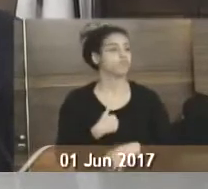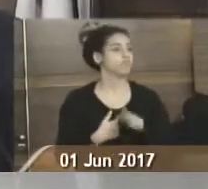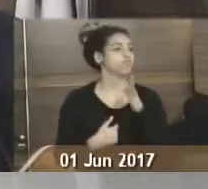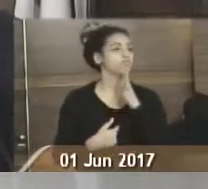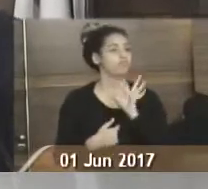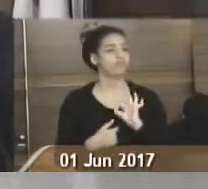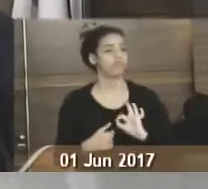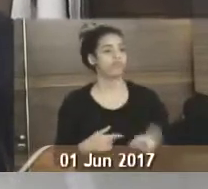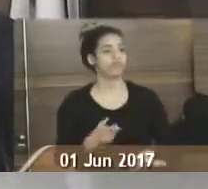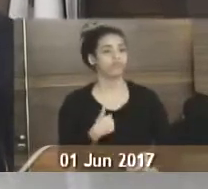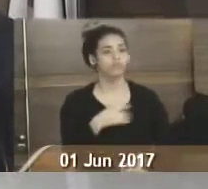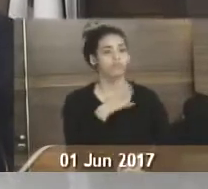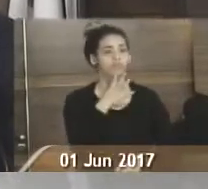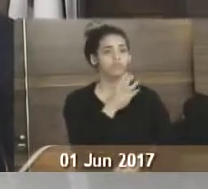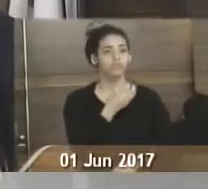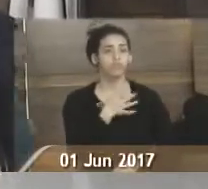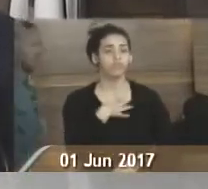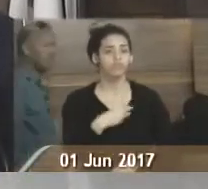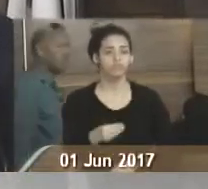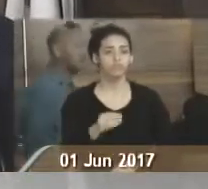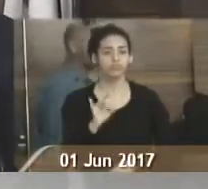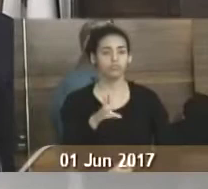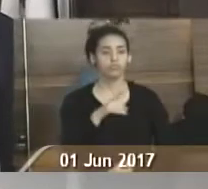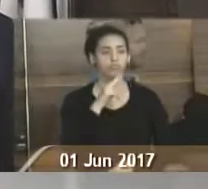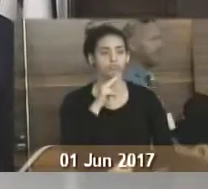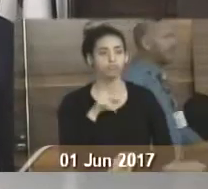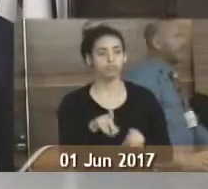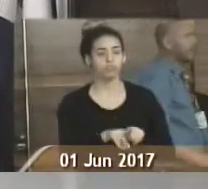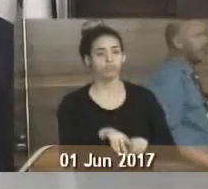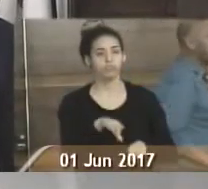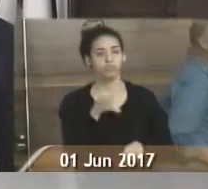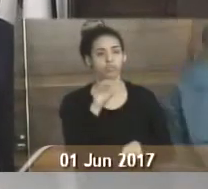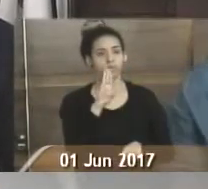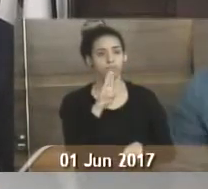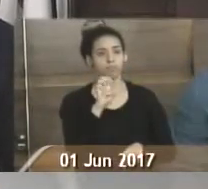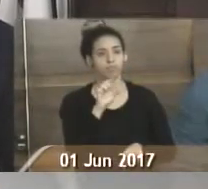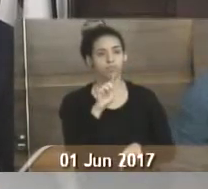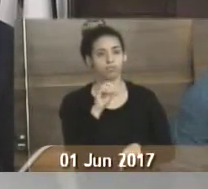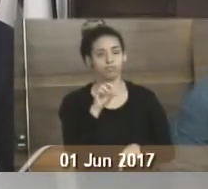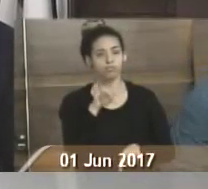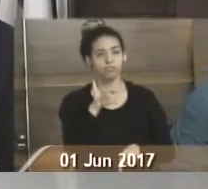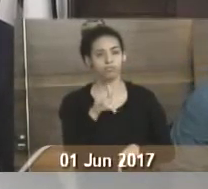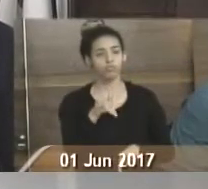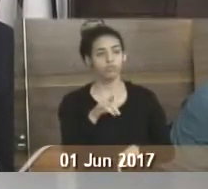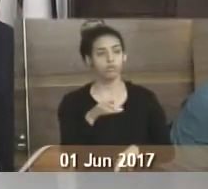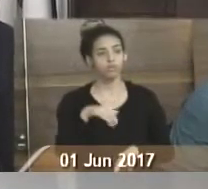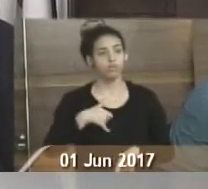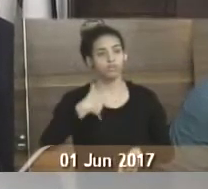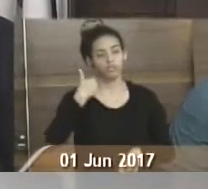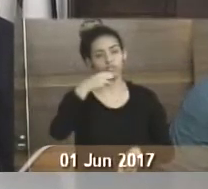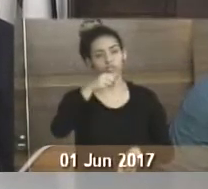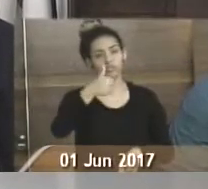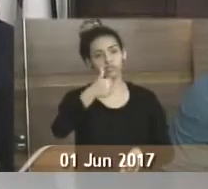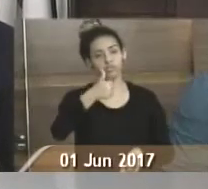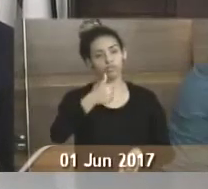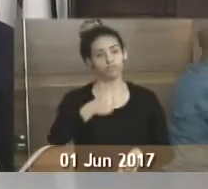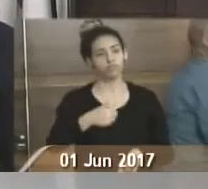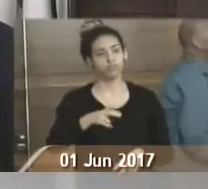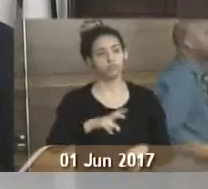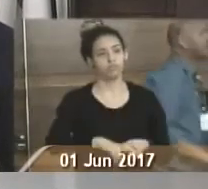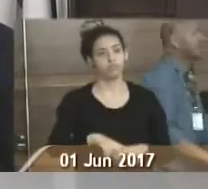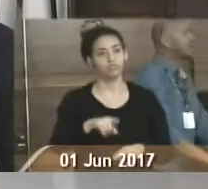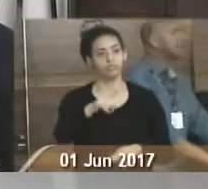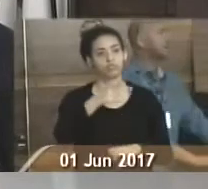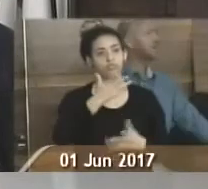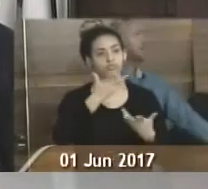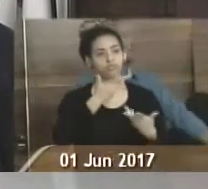conheço, eu conheço bem os filhos, os netos, o Sr. Belonil da Praia do Anil, 91 anos, está sentadinho